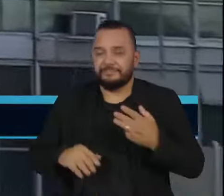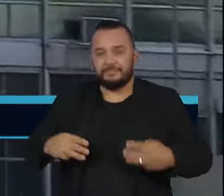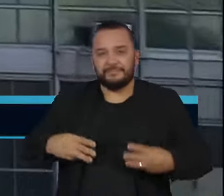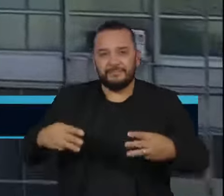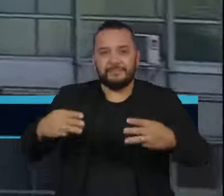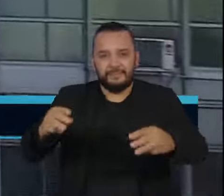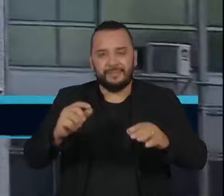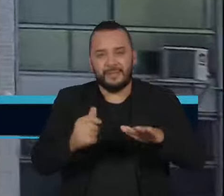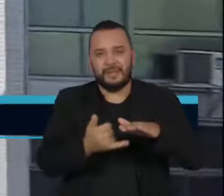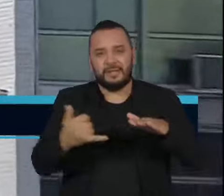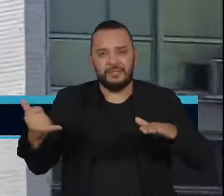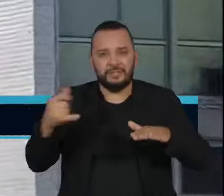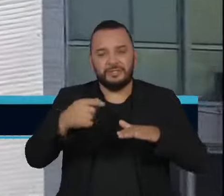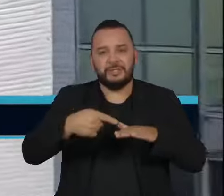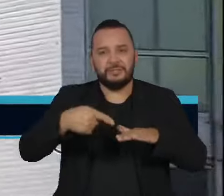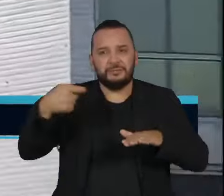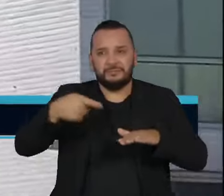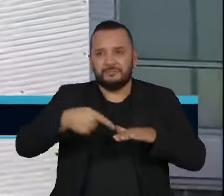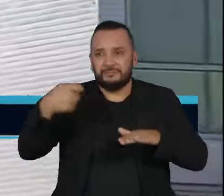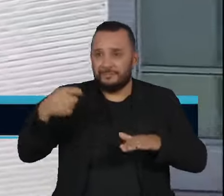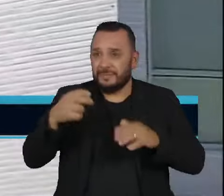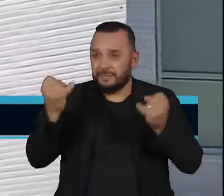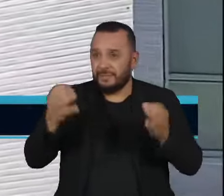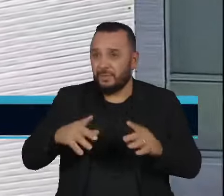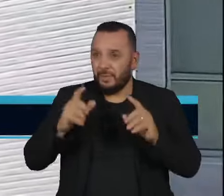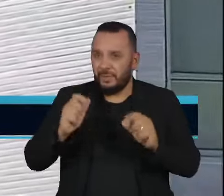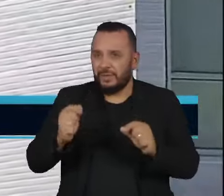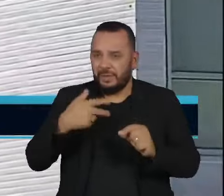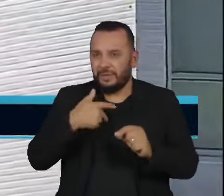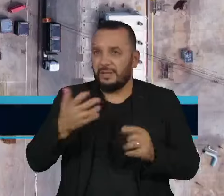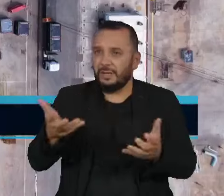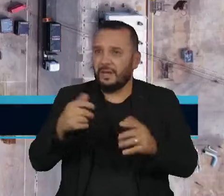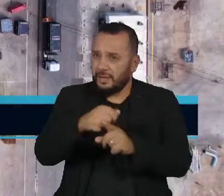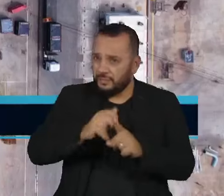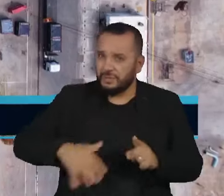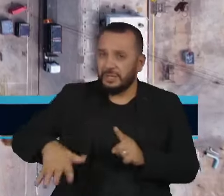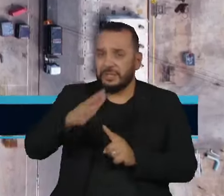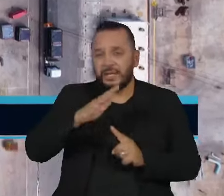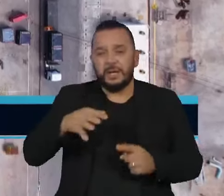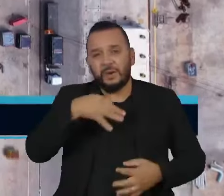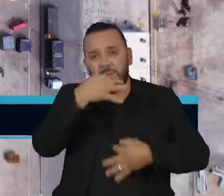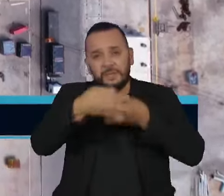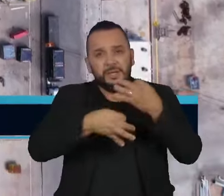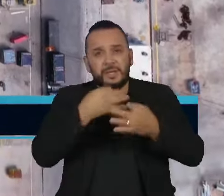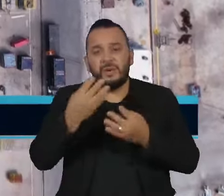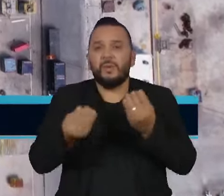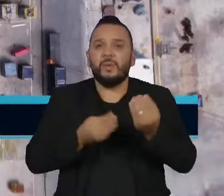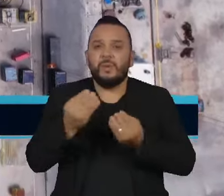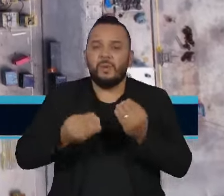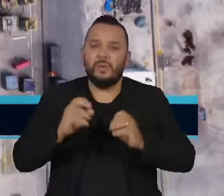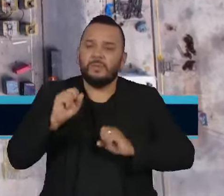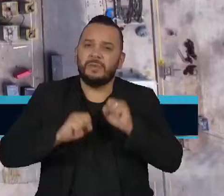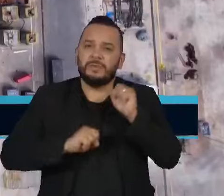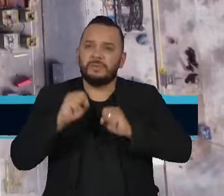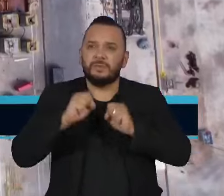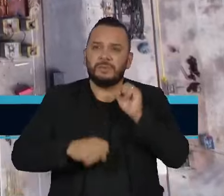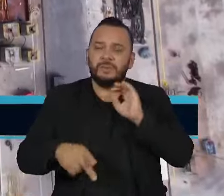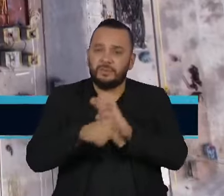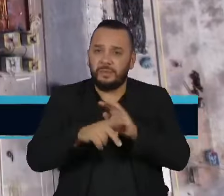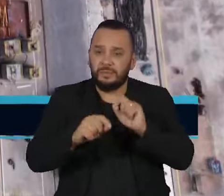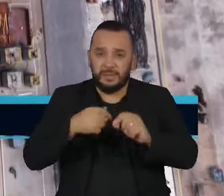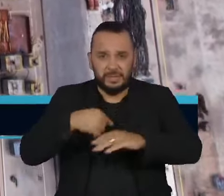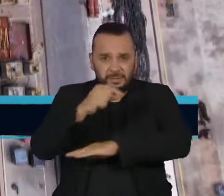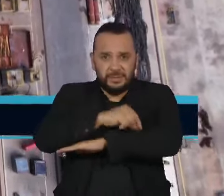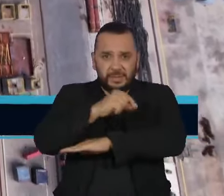afirma que o objetivo da consulta é receber da sociedade civil sugestões sobre como a indústria de petróleo e gás